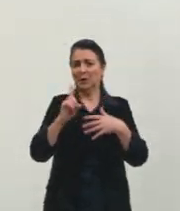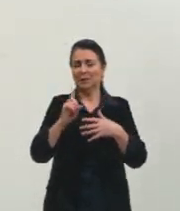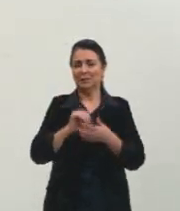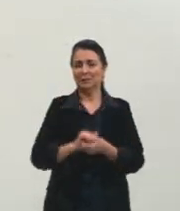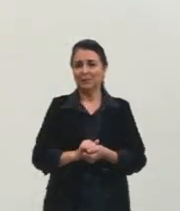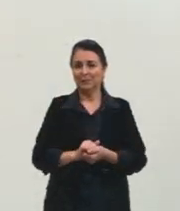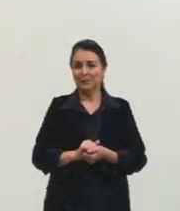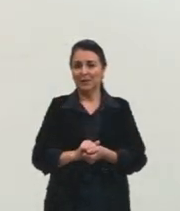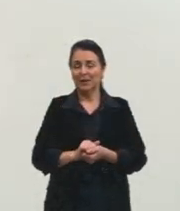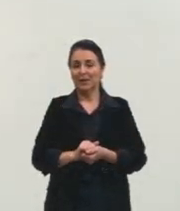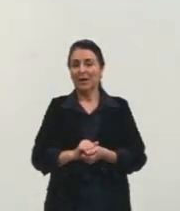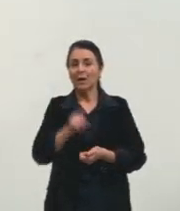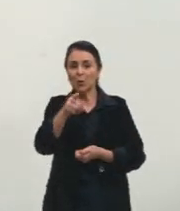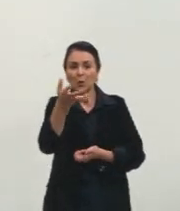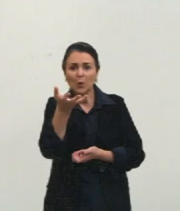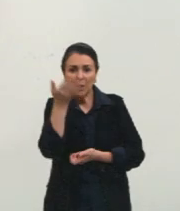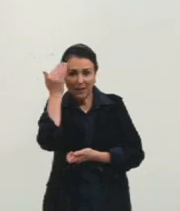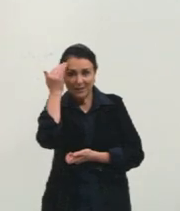Tu quer saber